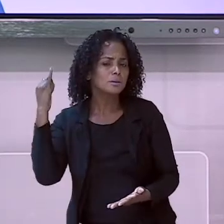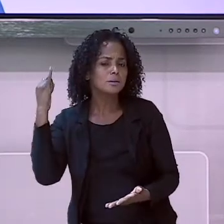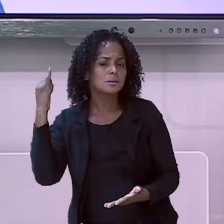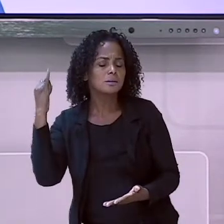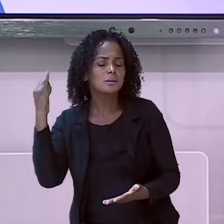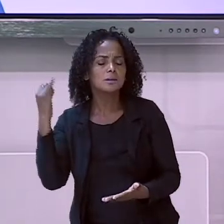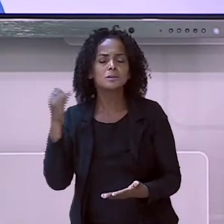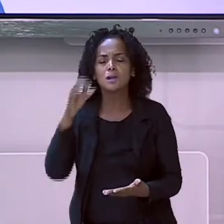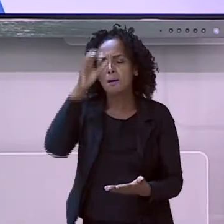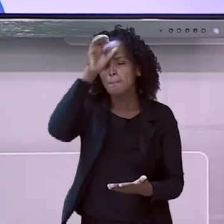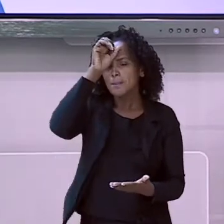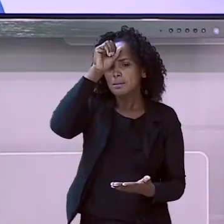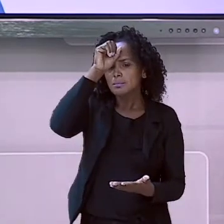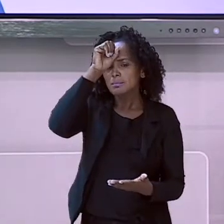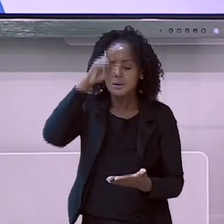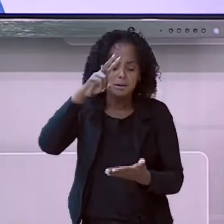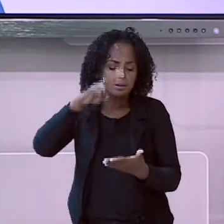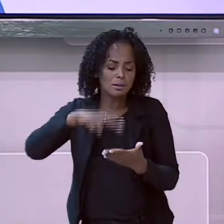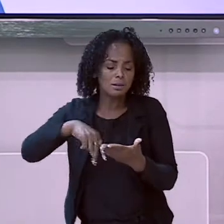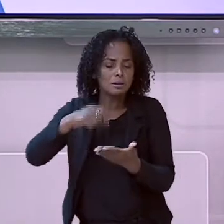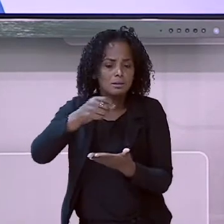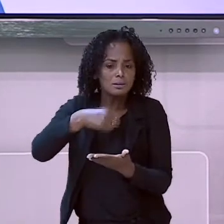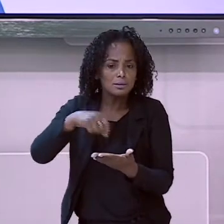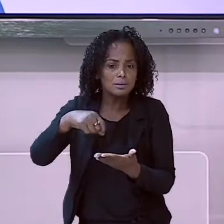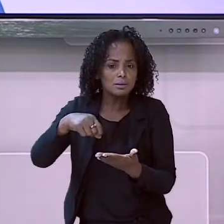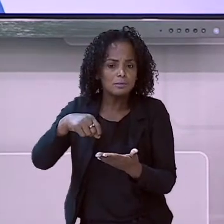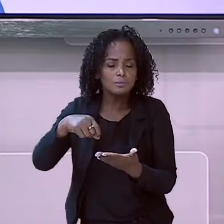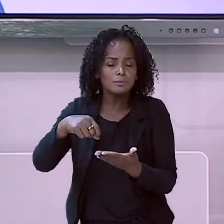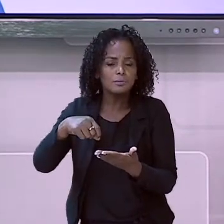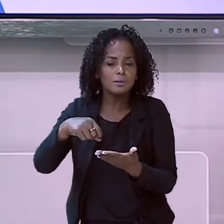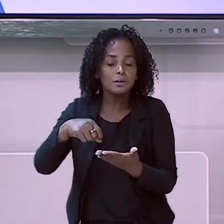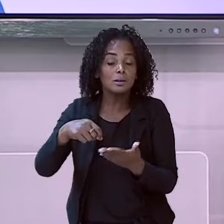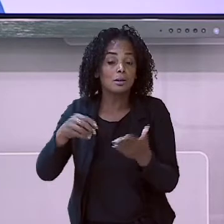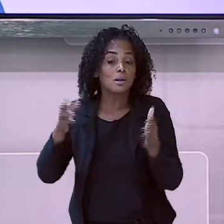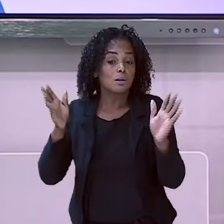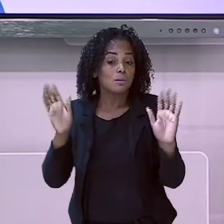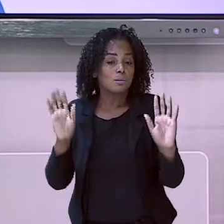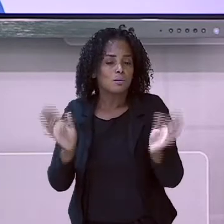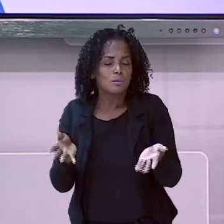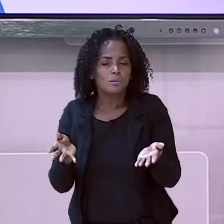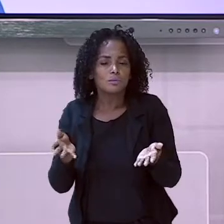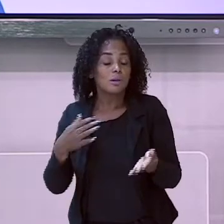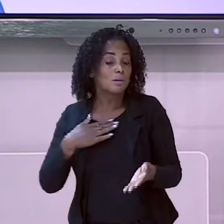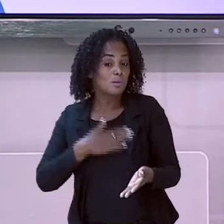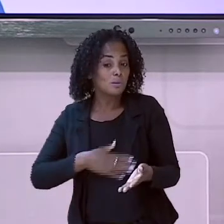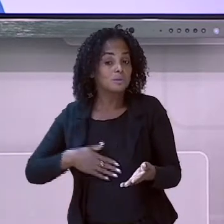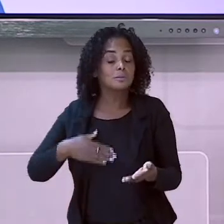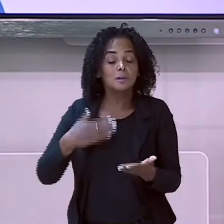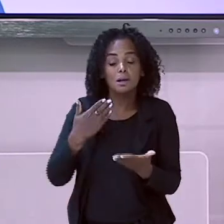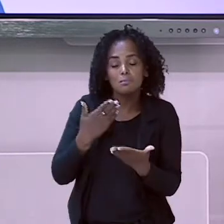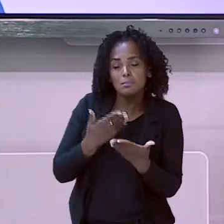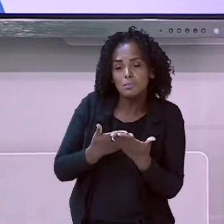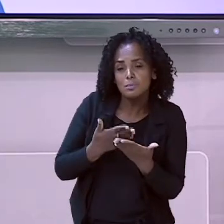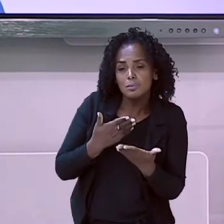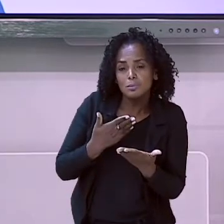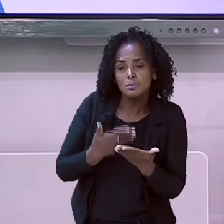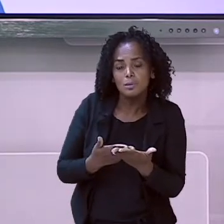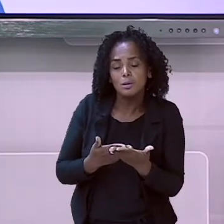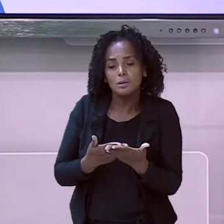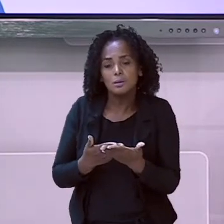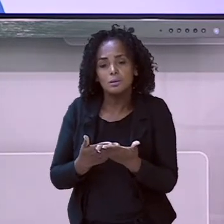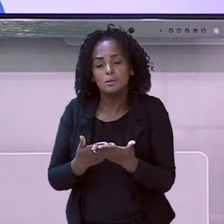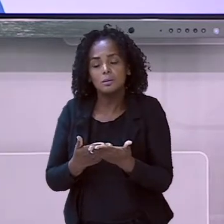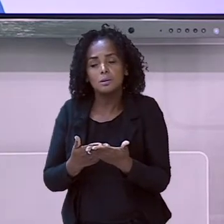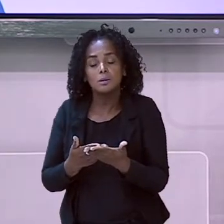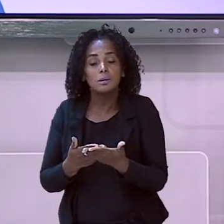treinarmos. E eu tenho certeza que hoje você vai gostar da nossa aula. Como eu disse, nossa aula é sobre leitura e